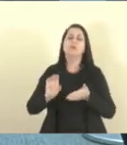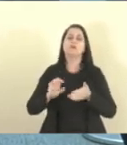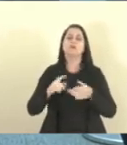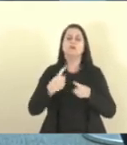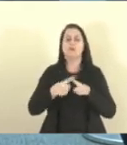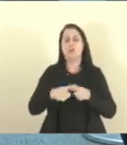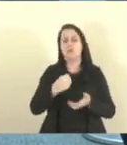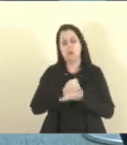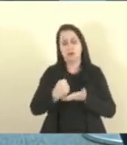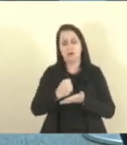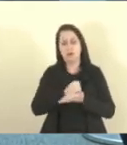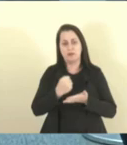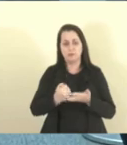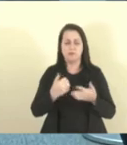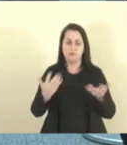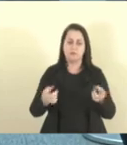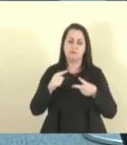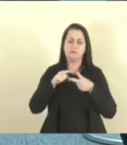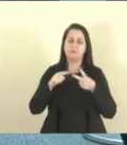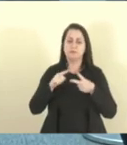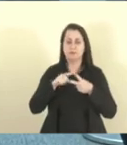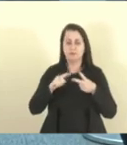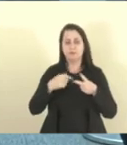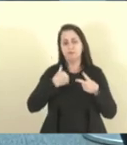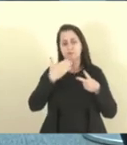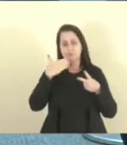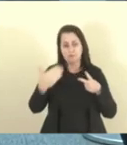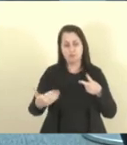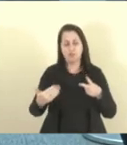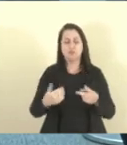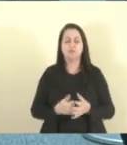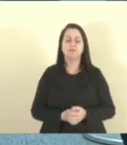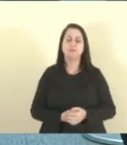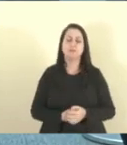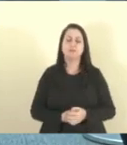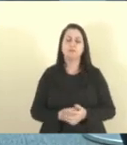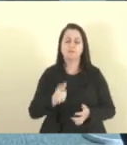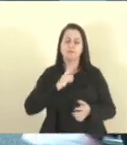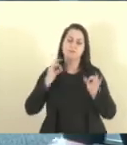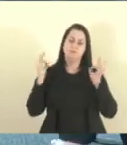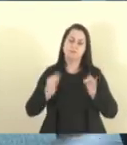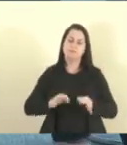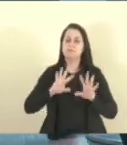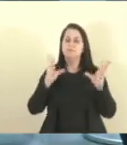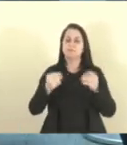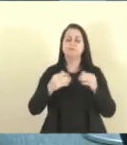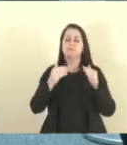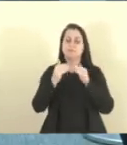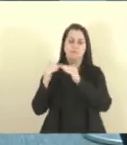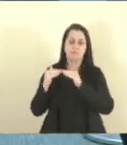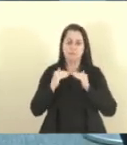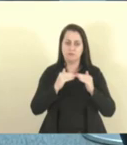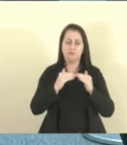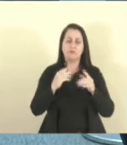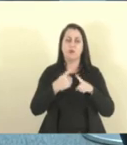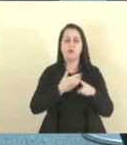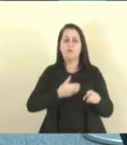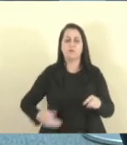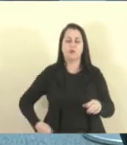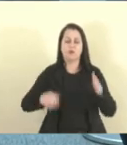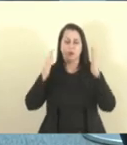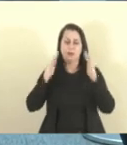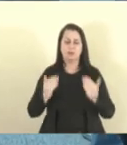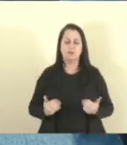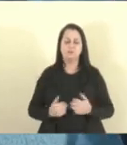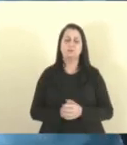contratação. Então, ficam esses dois pontos aí de pedido, que eu tenho certeza que todos os deputados aqui concordam para o governo analisar.